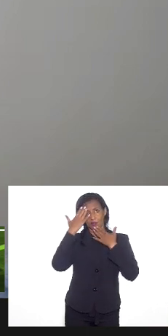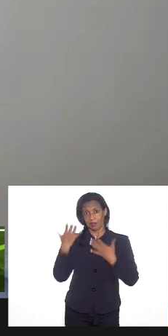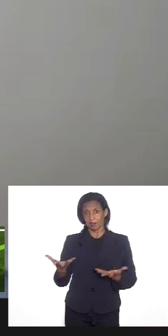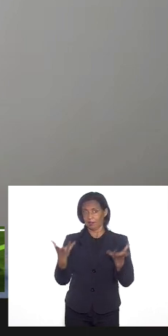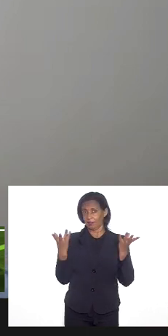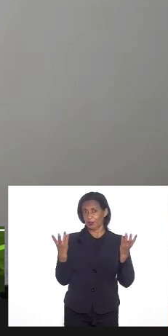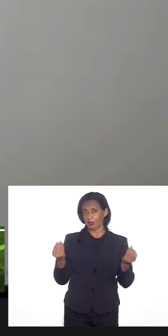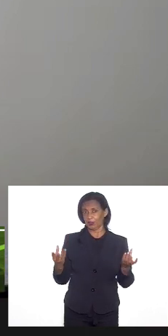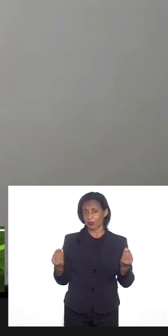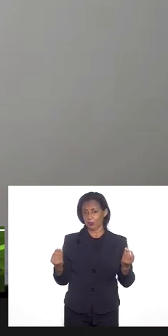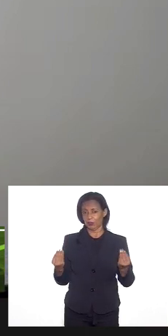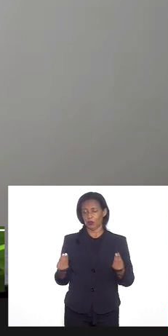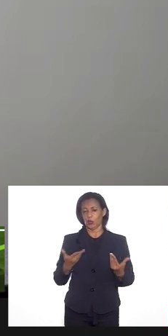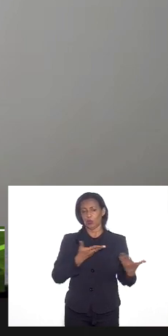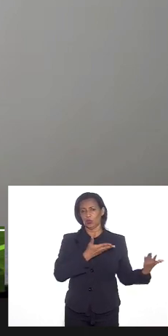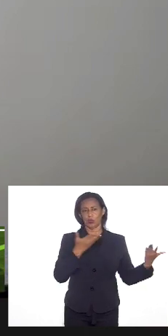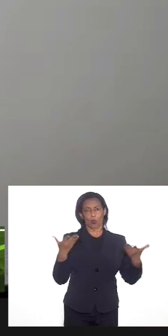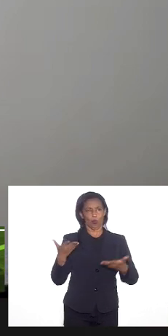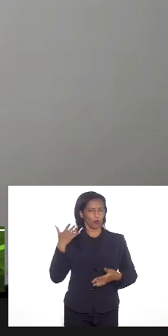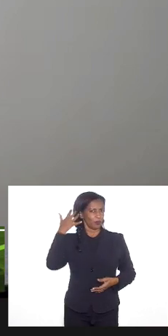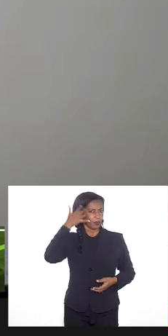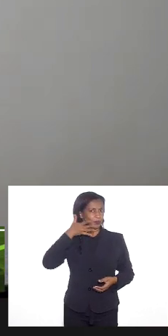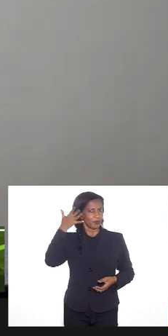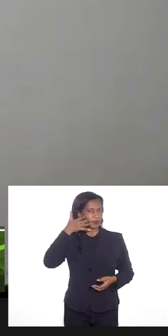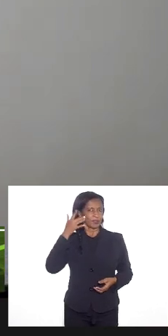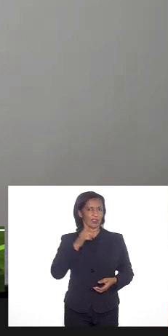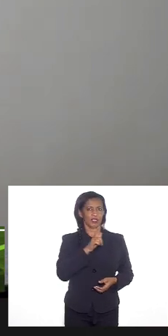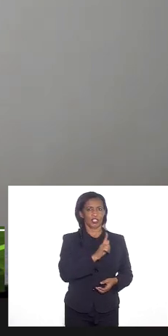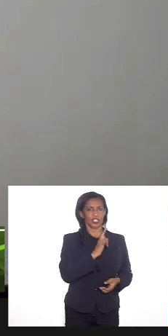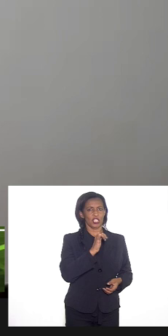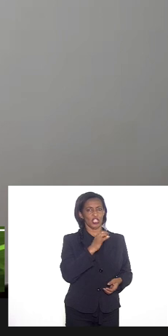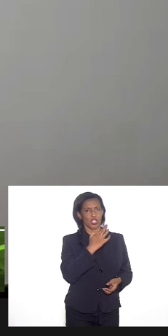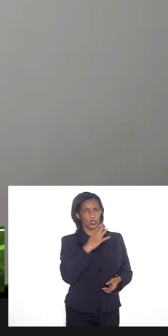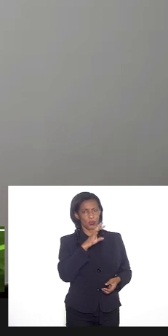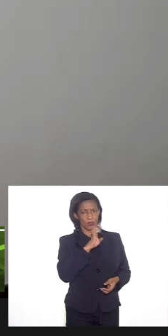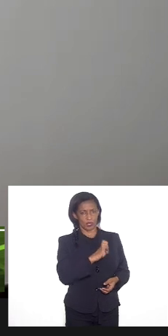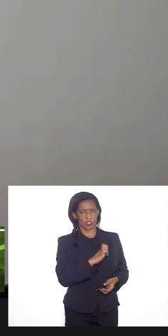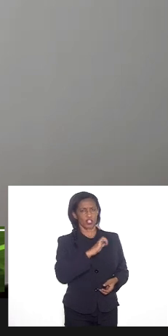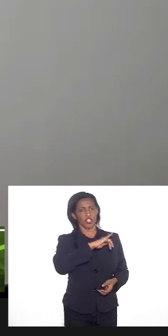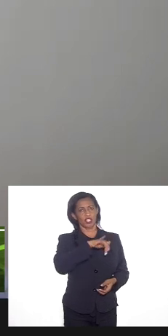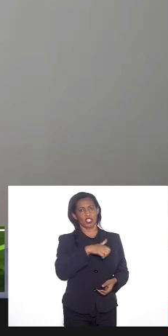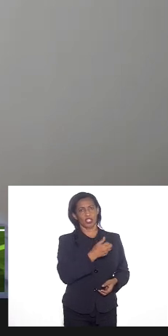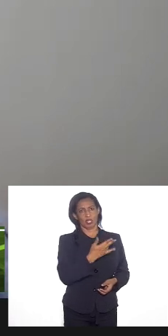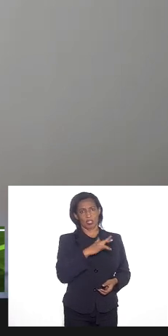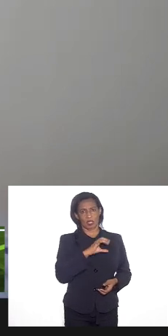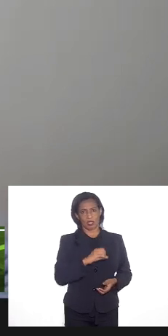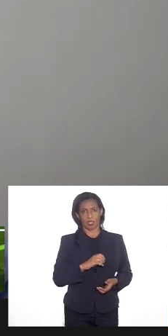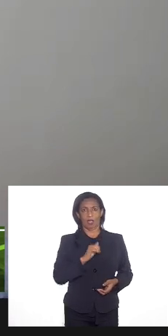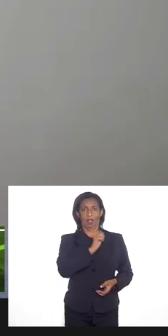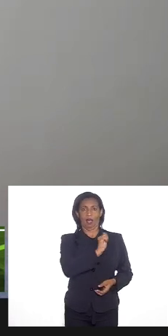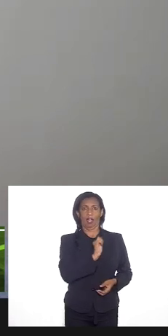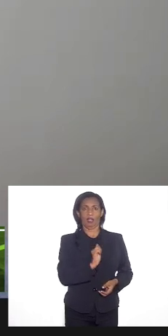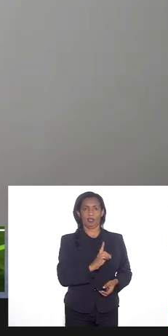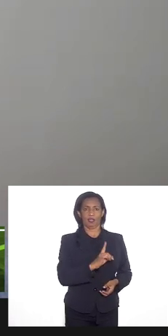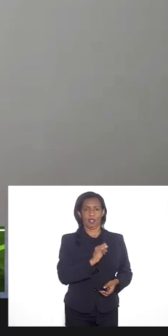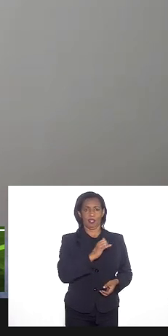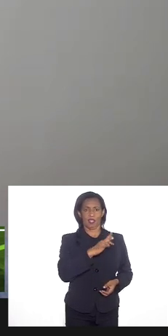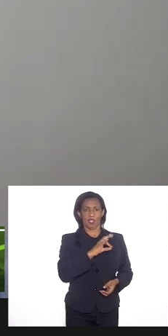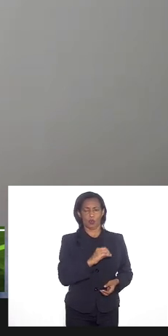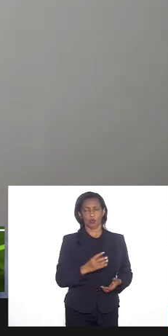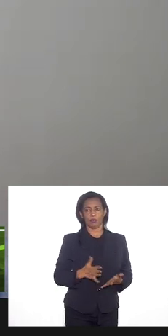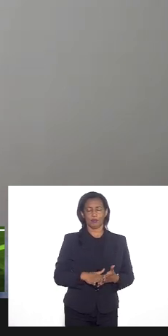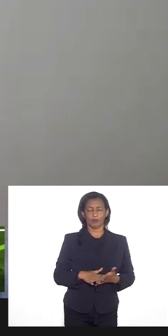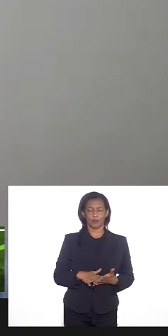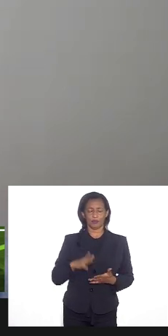os nossos convidados doutor Gilberto Tinavelo Jairo Pereira e Adailton Moreira Renata